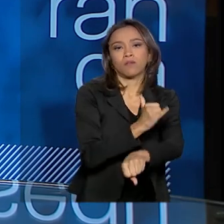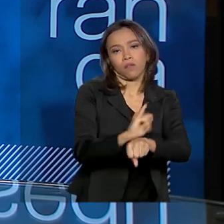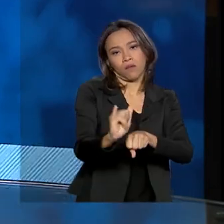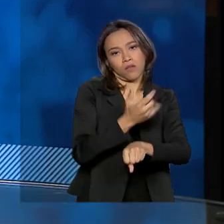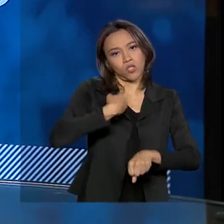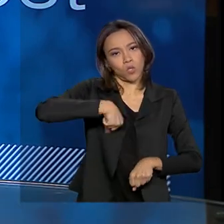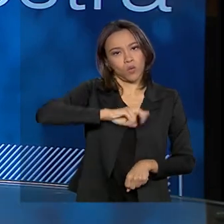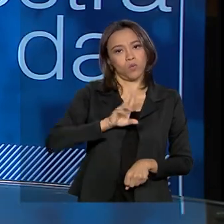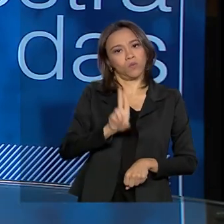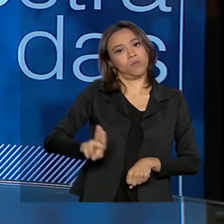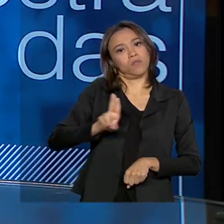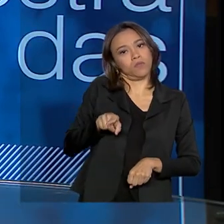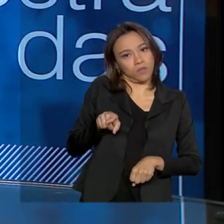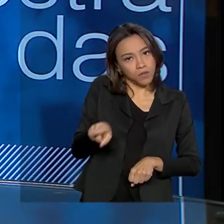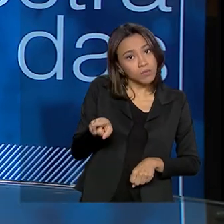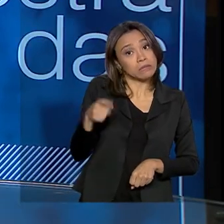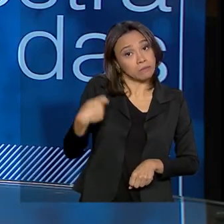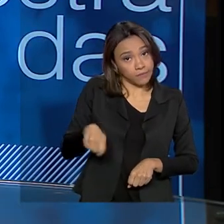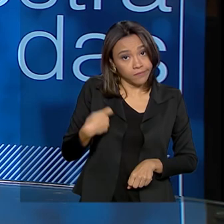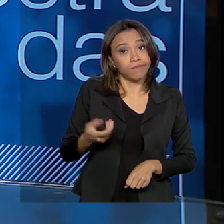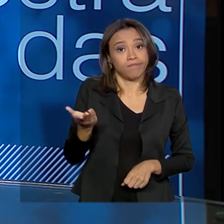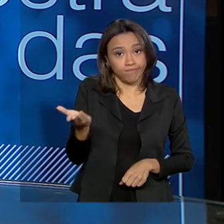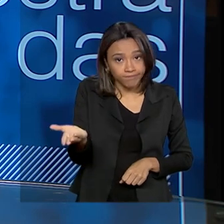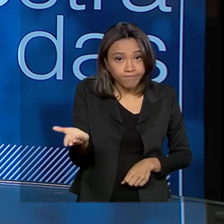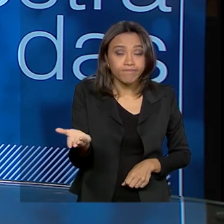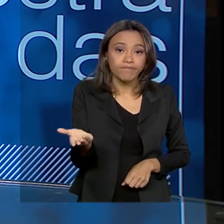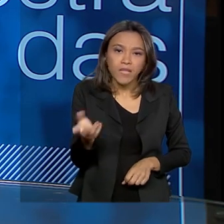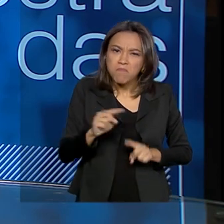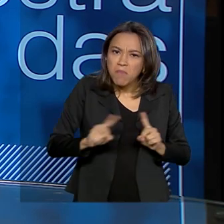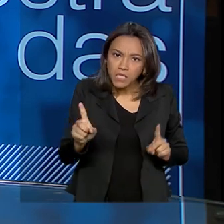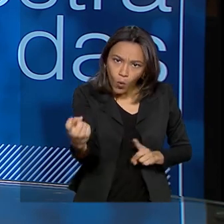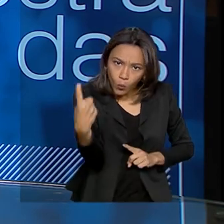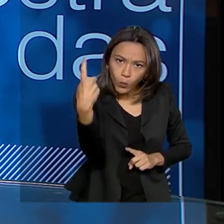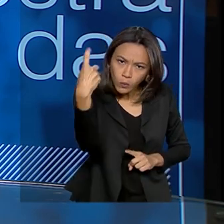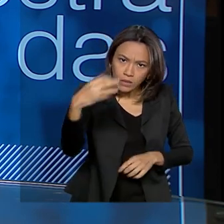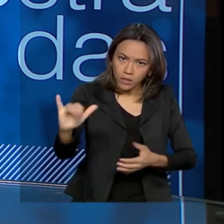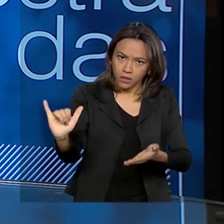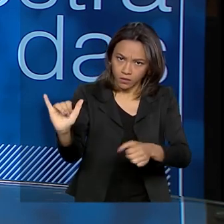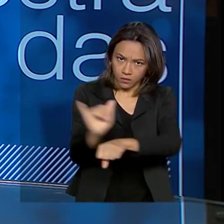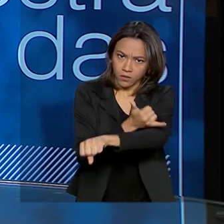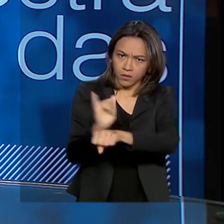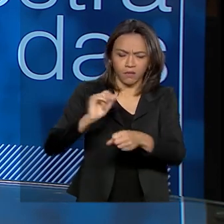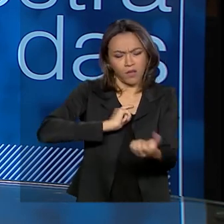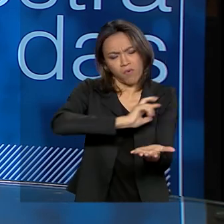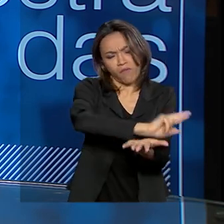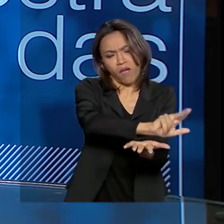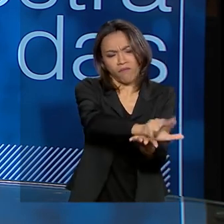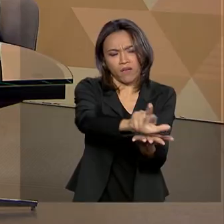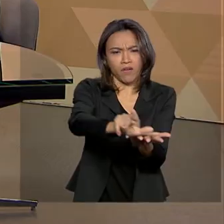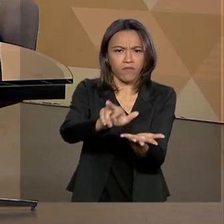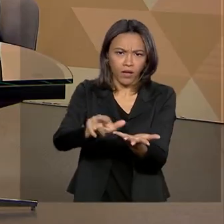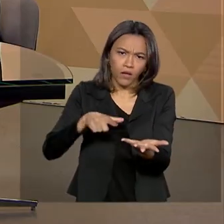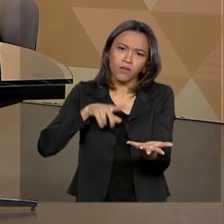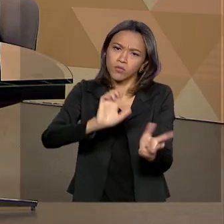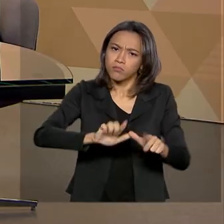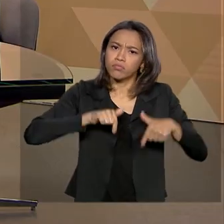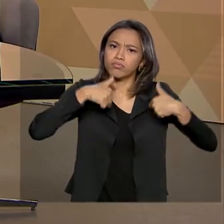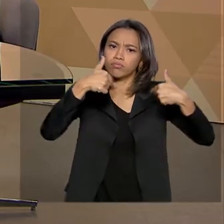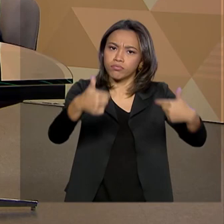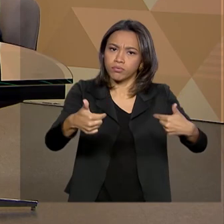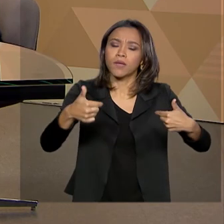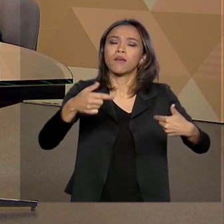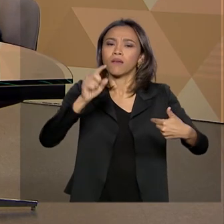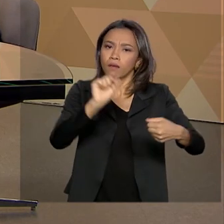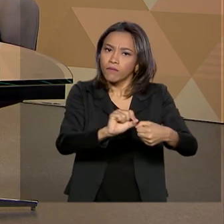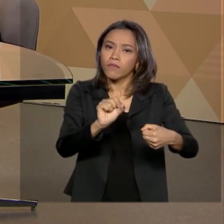nós utilizamos, necessária, mas ela não é a única ferramenta. Nós temos várias ações que são realizadas, especialmente no